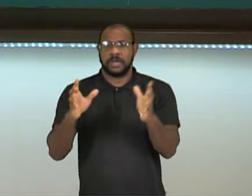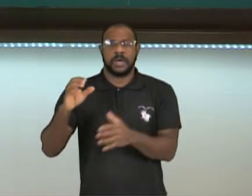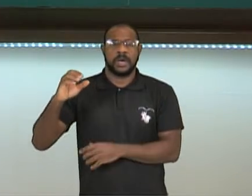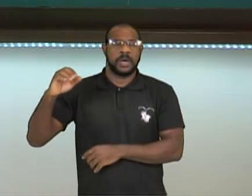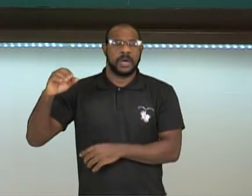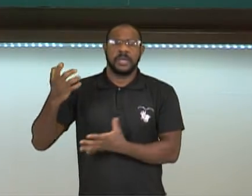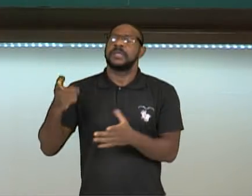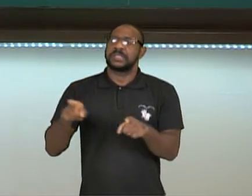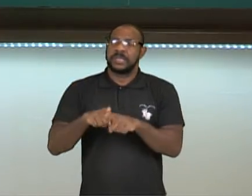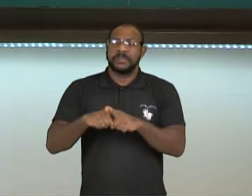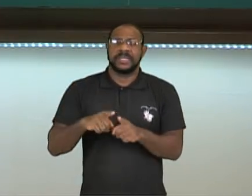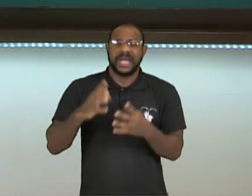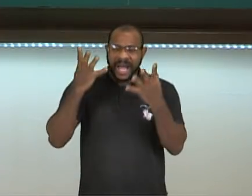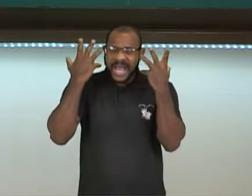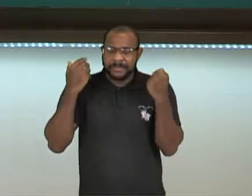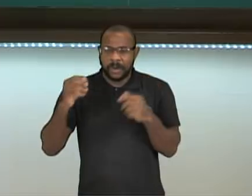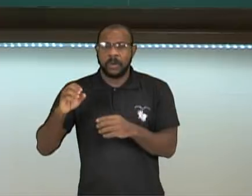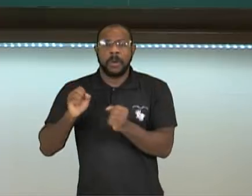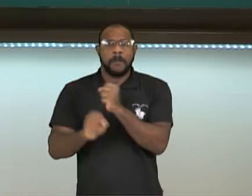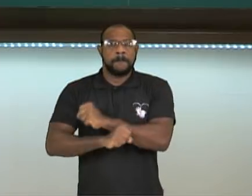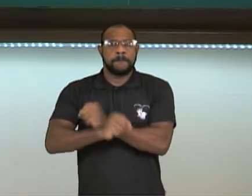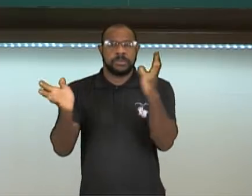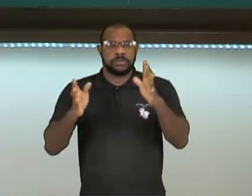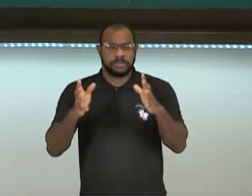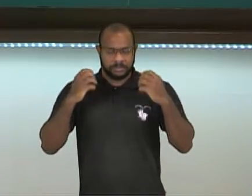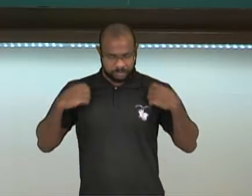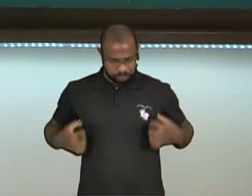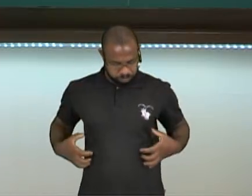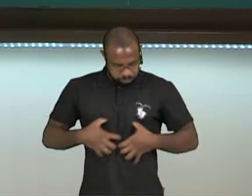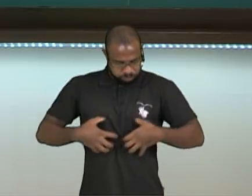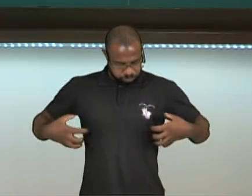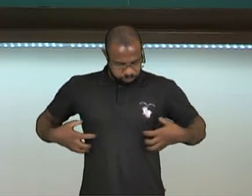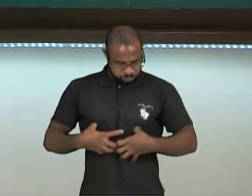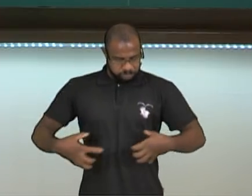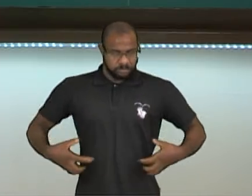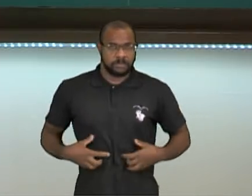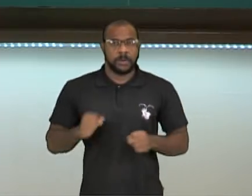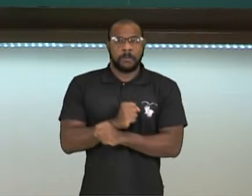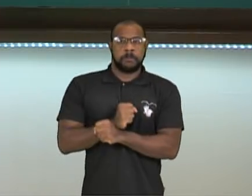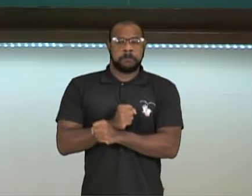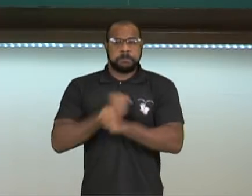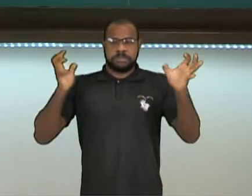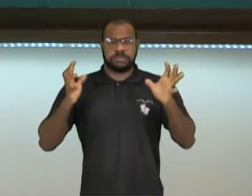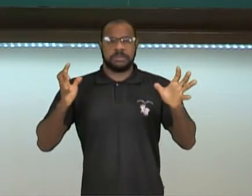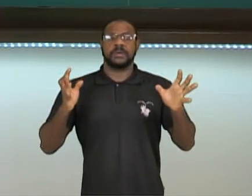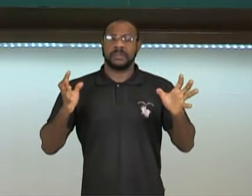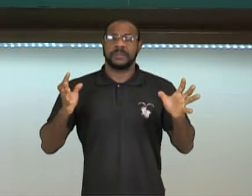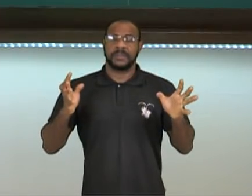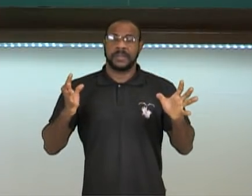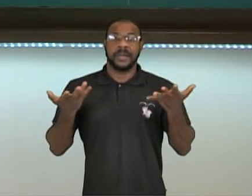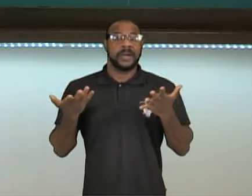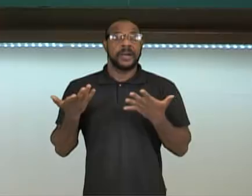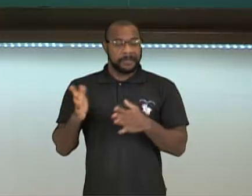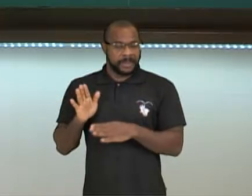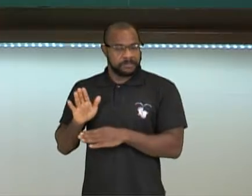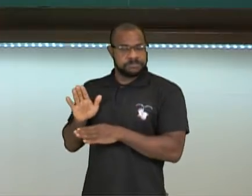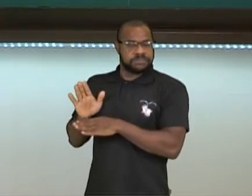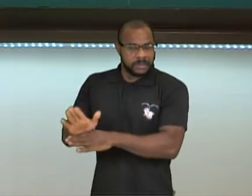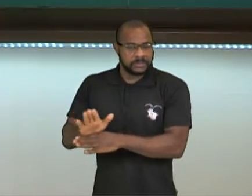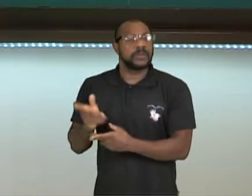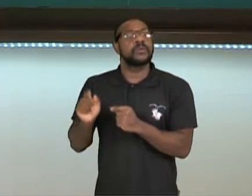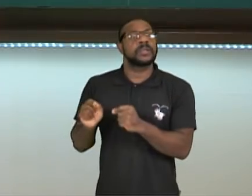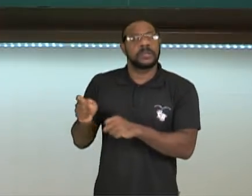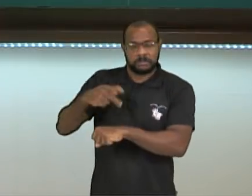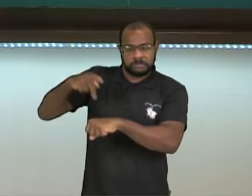animais. Homens viram homens-bomba justamente para defender os seus ideais.